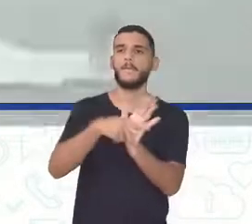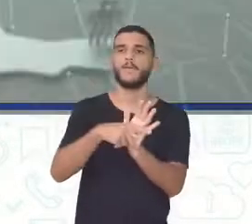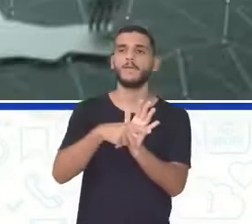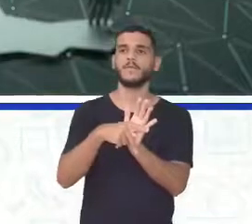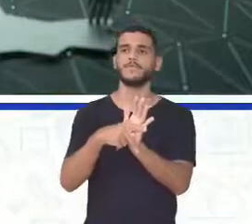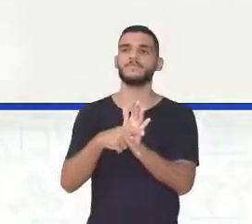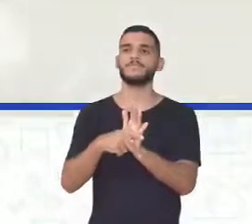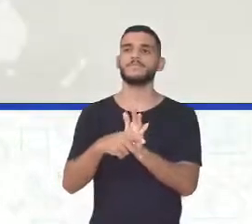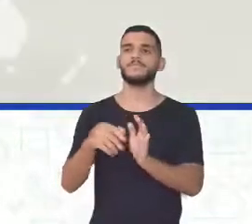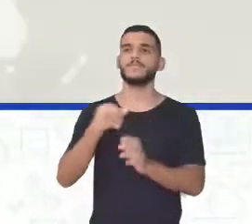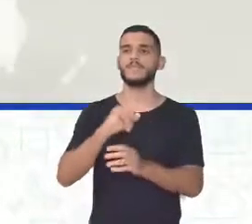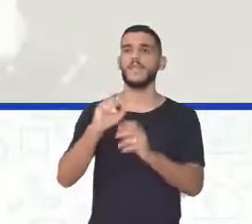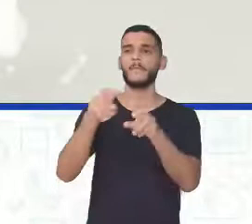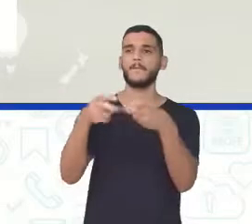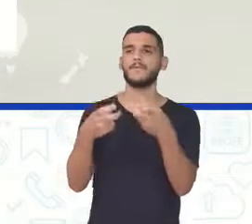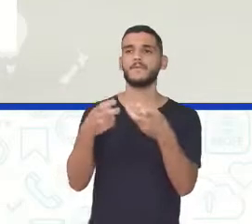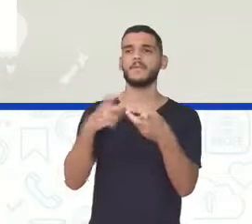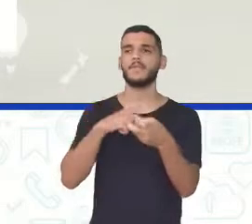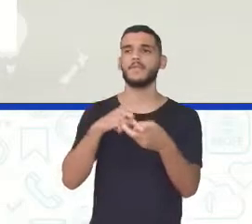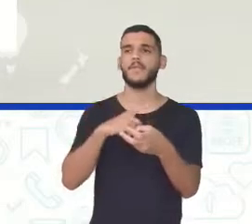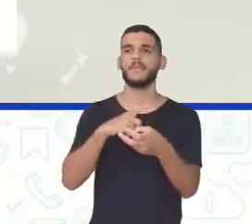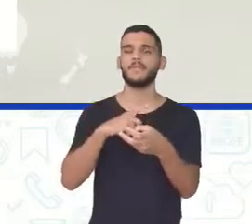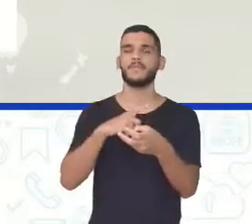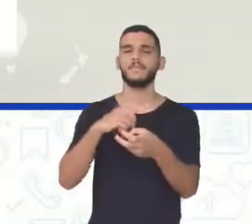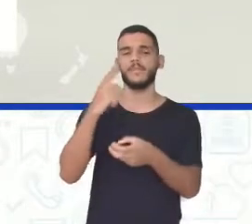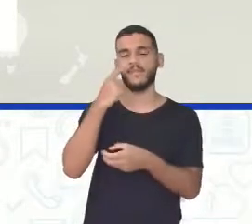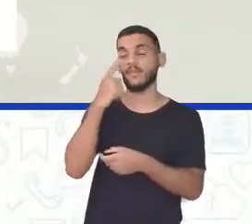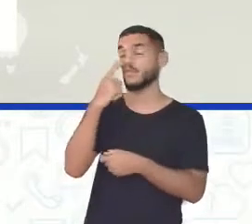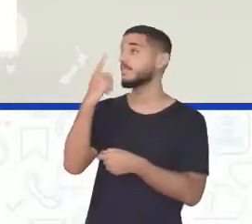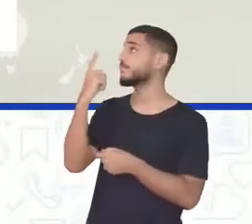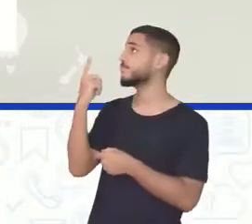ó Você vê aqui Nesse mapinha Que eu trouxe pra vocês Olha lá em cima